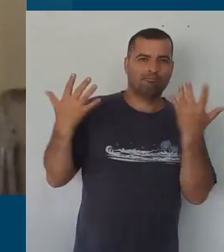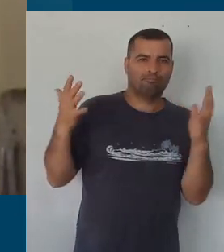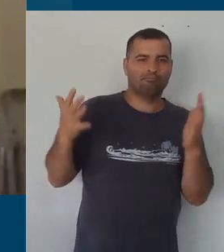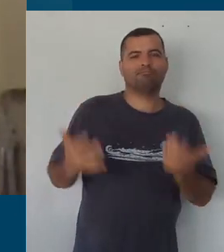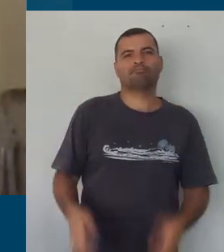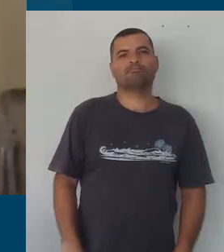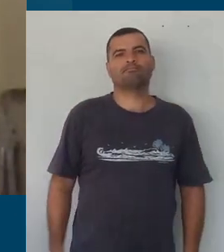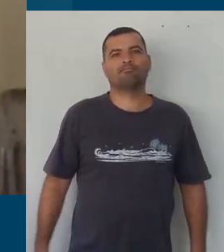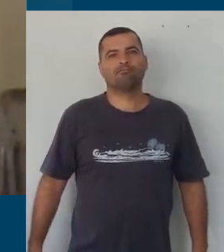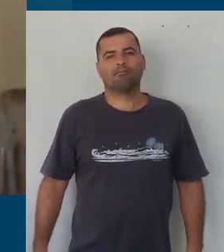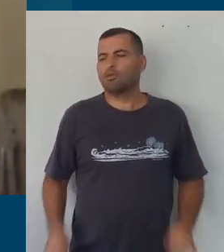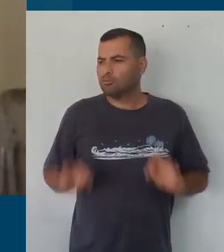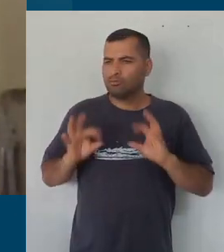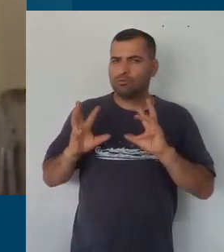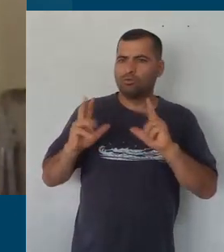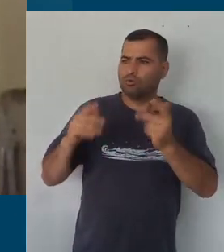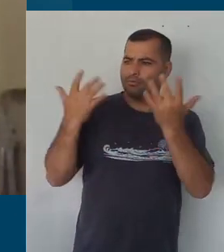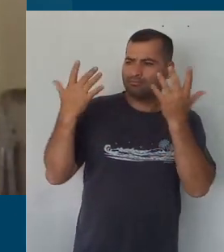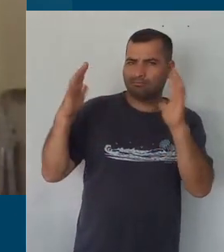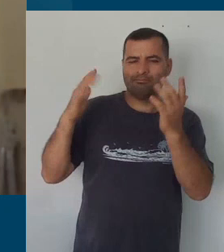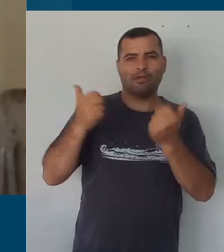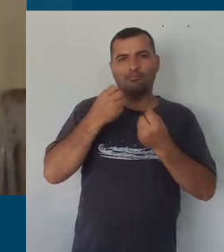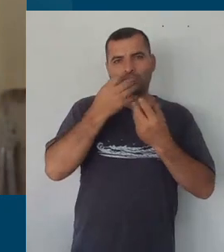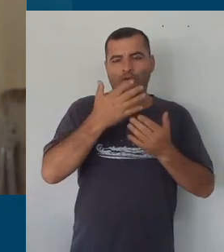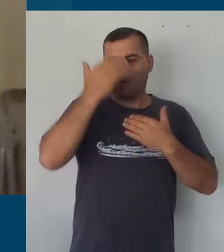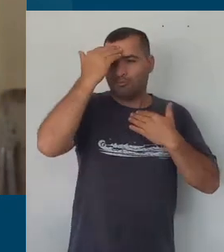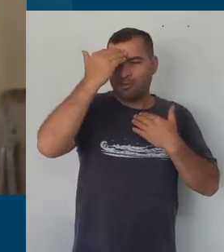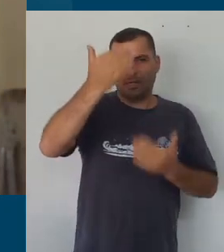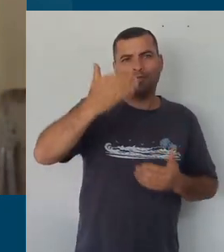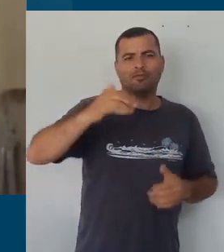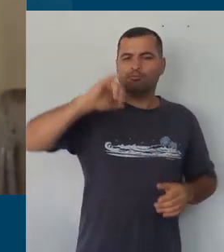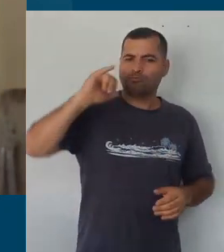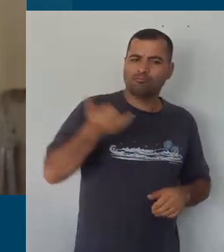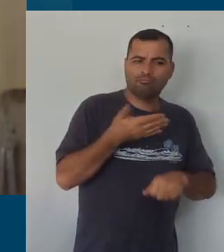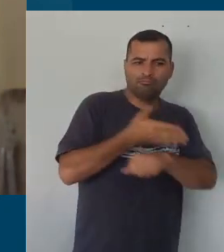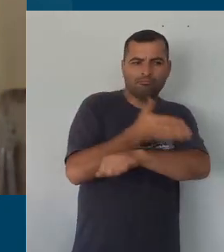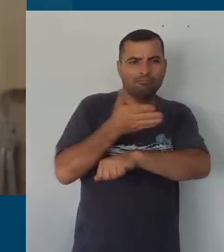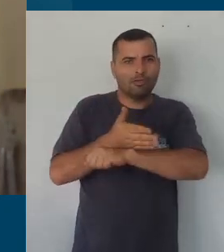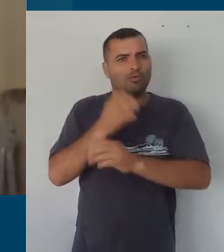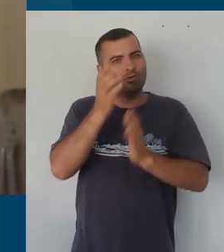Parabéns a todos os envolvidos, grato pela oportunidade de construção coletiva do currículo,